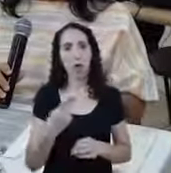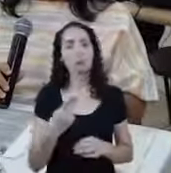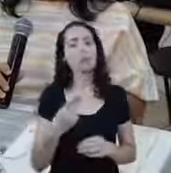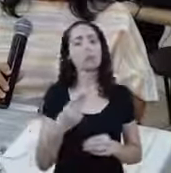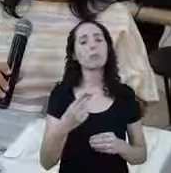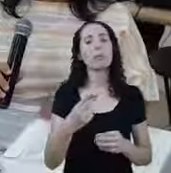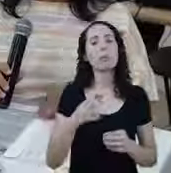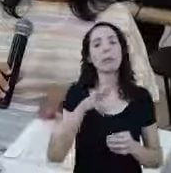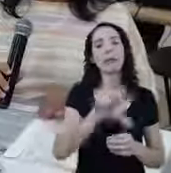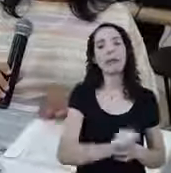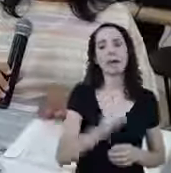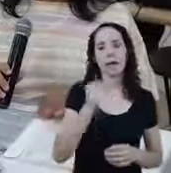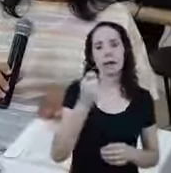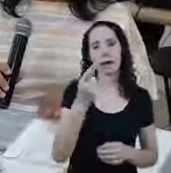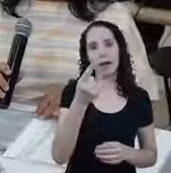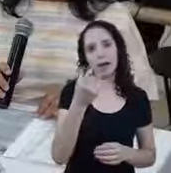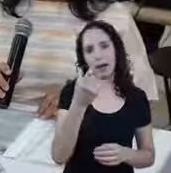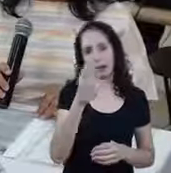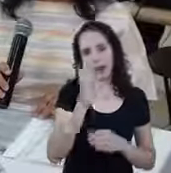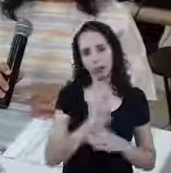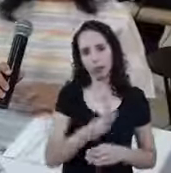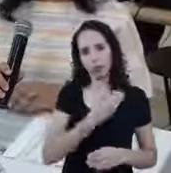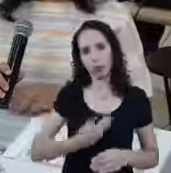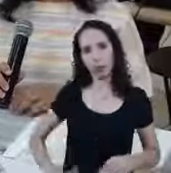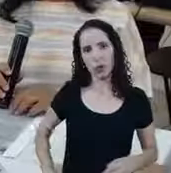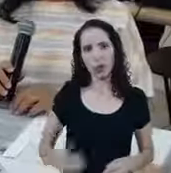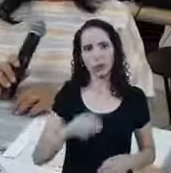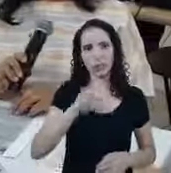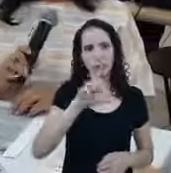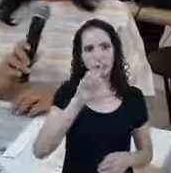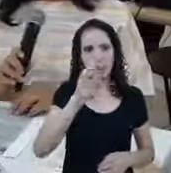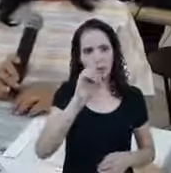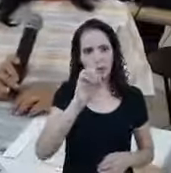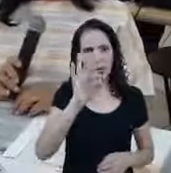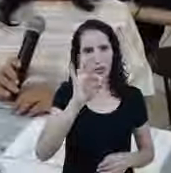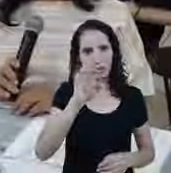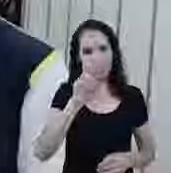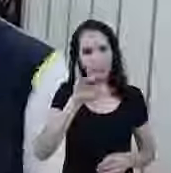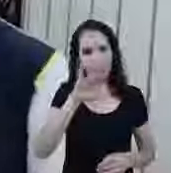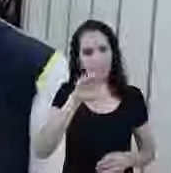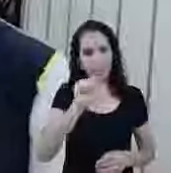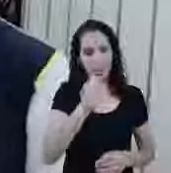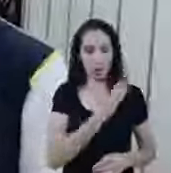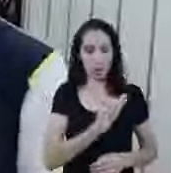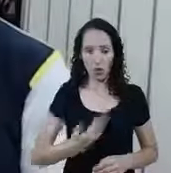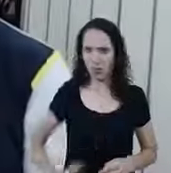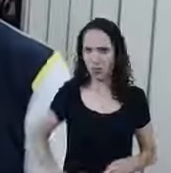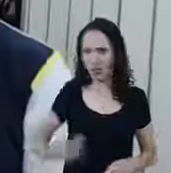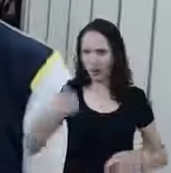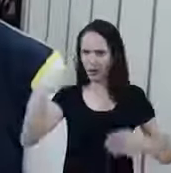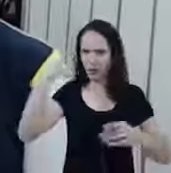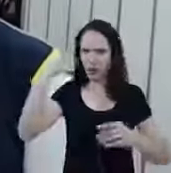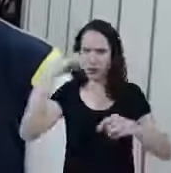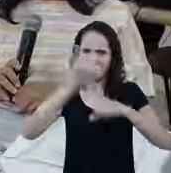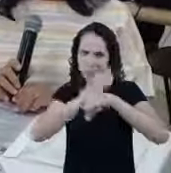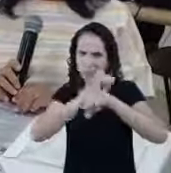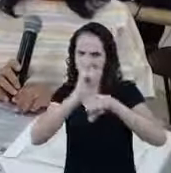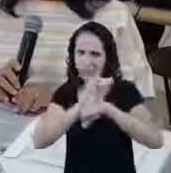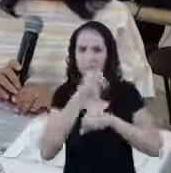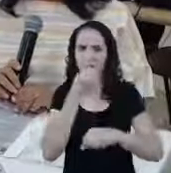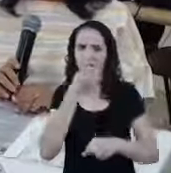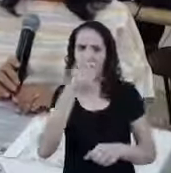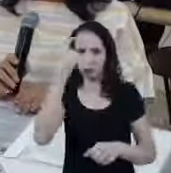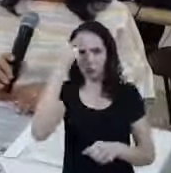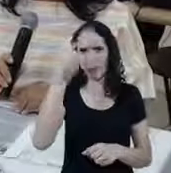saque na lotérica Ou em algum desses bancos Ou seja Está tudo muito bem costurado O governo costurou muito bem Esse auxílio Agora vamos ver a